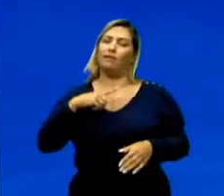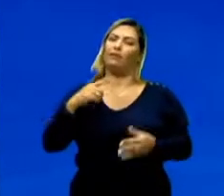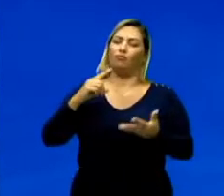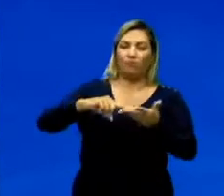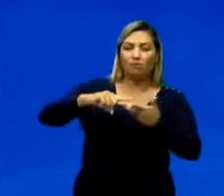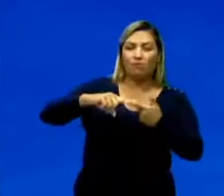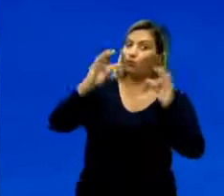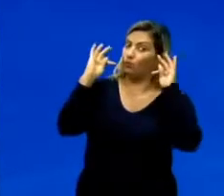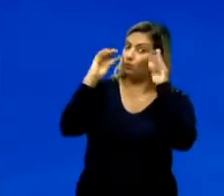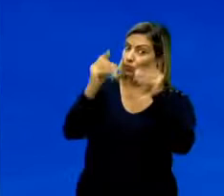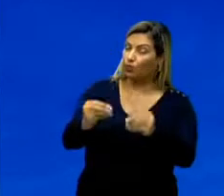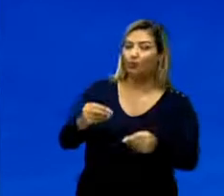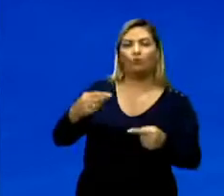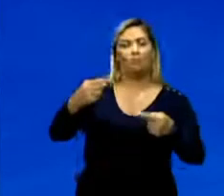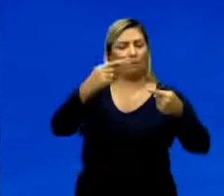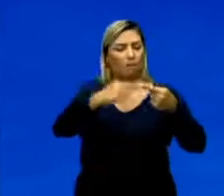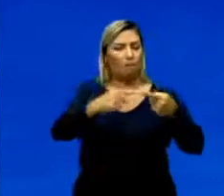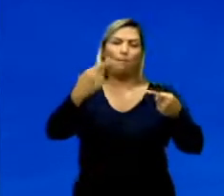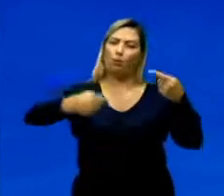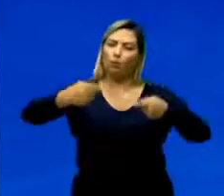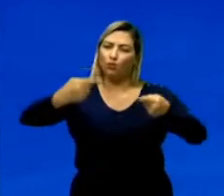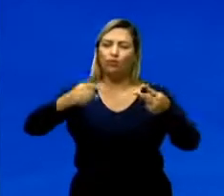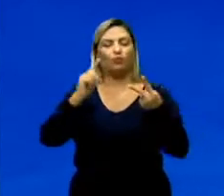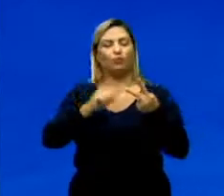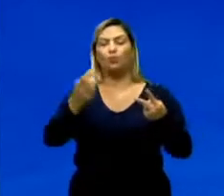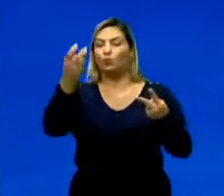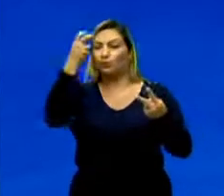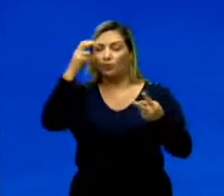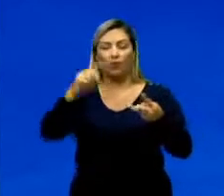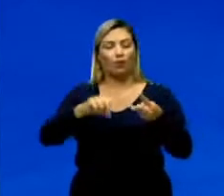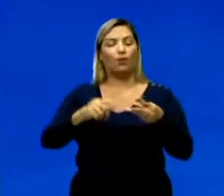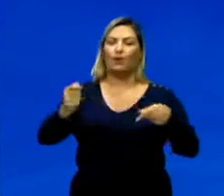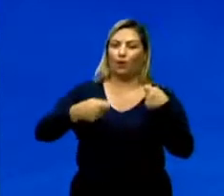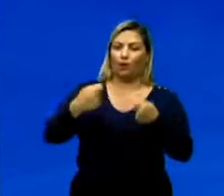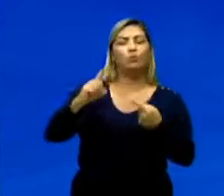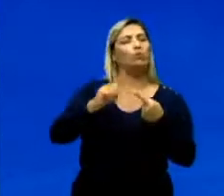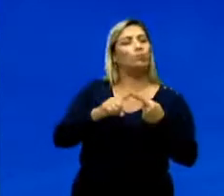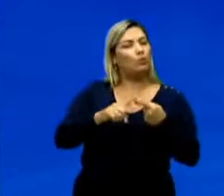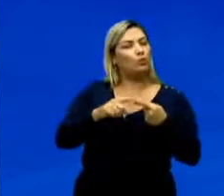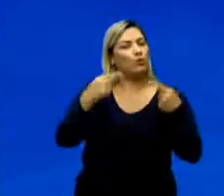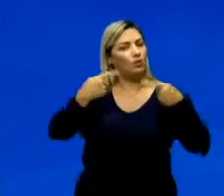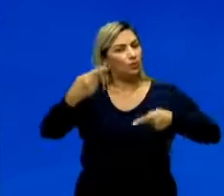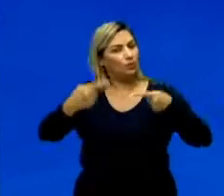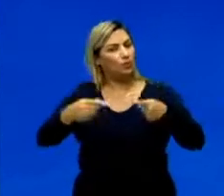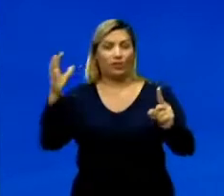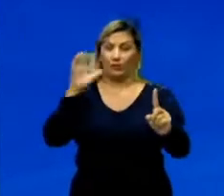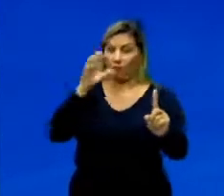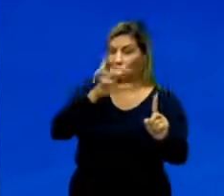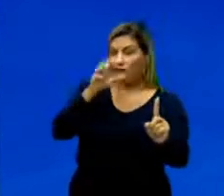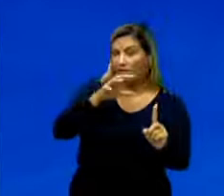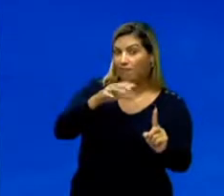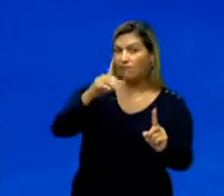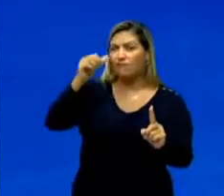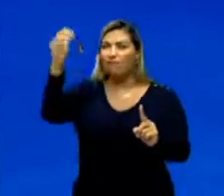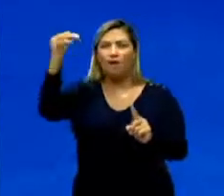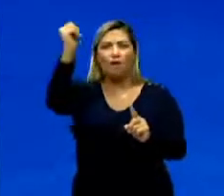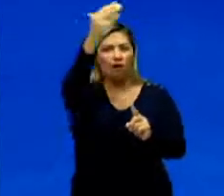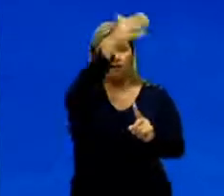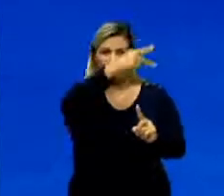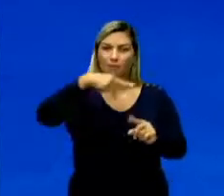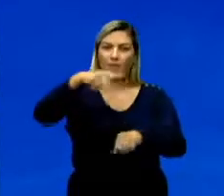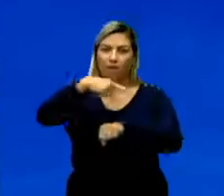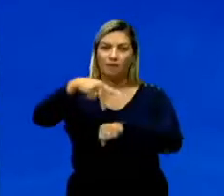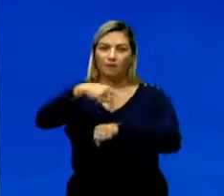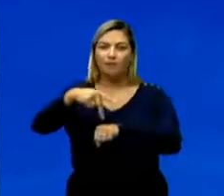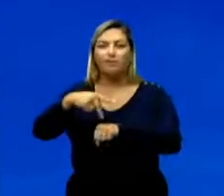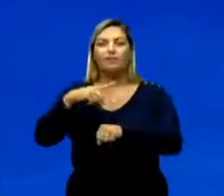aspectos, políticos, culturais e econômicos. Políticos, a gente vê a influência externa, da